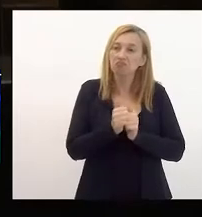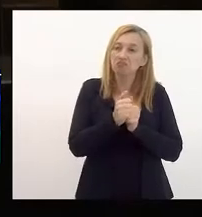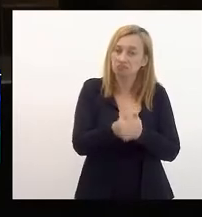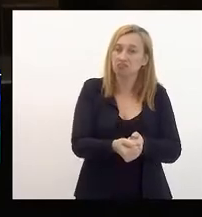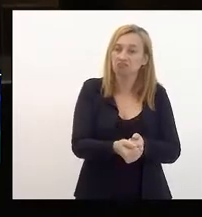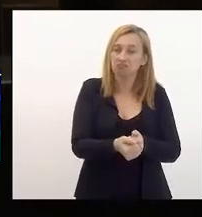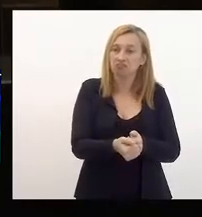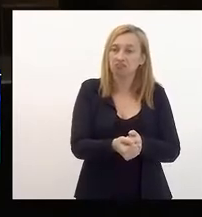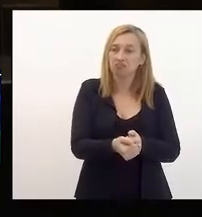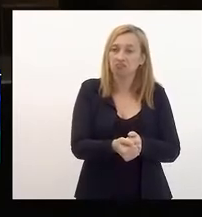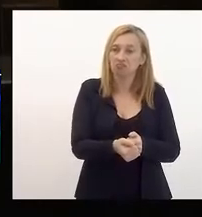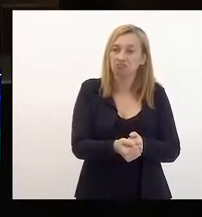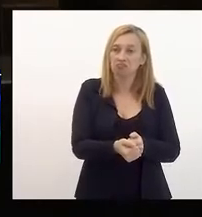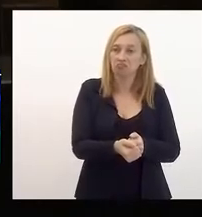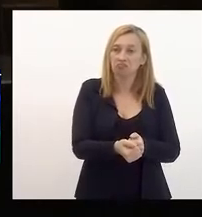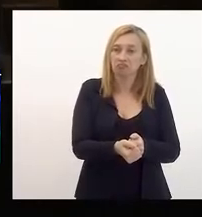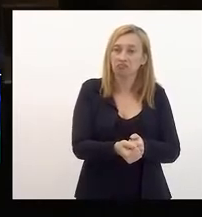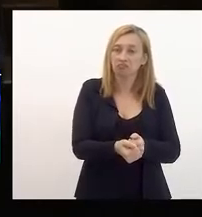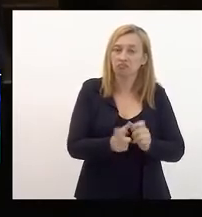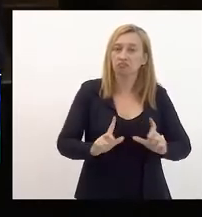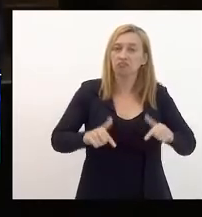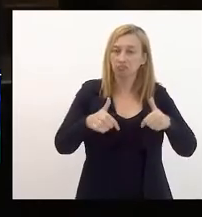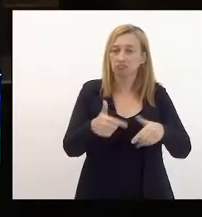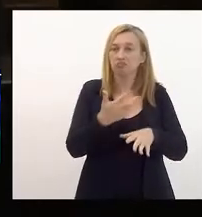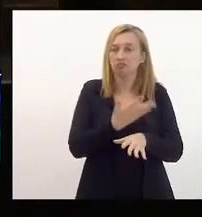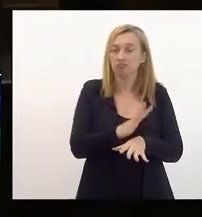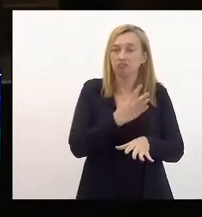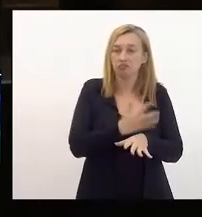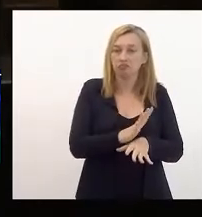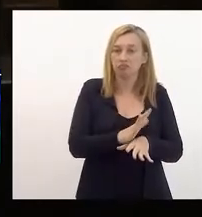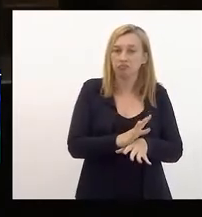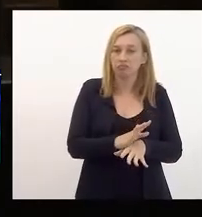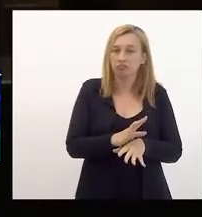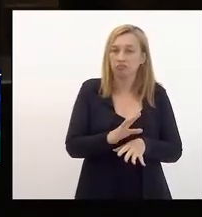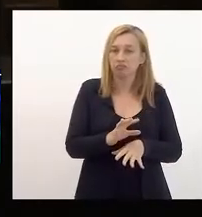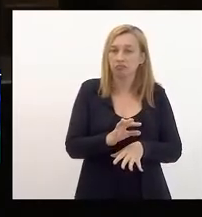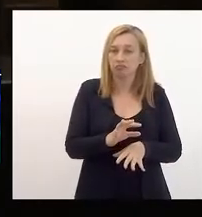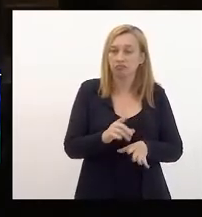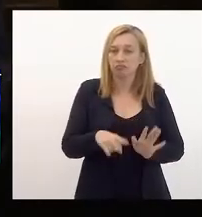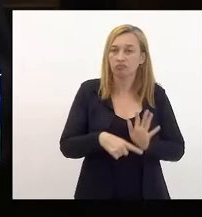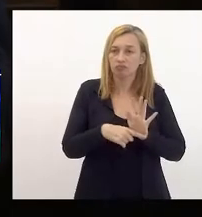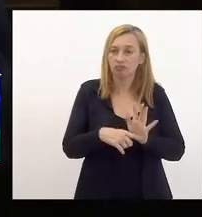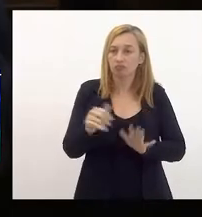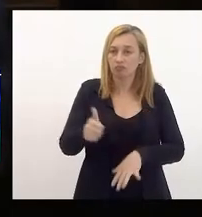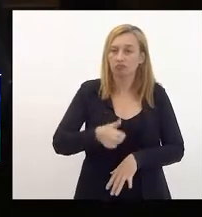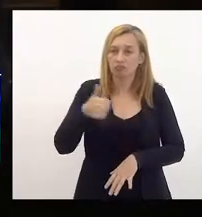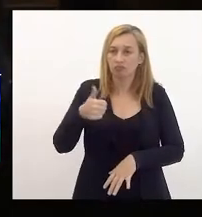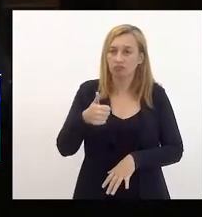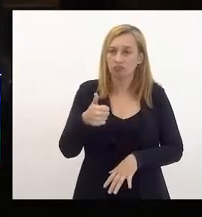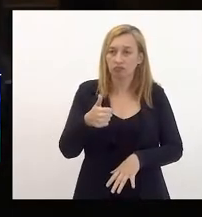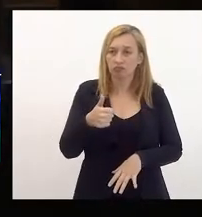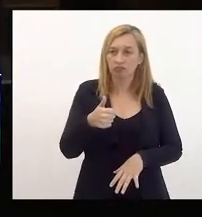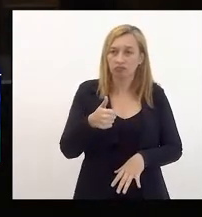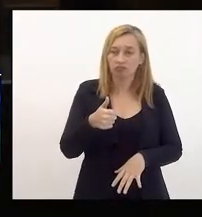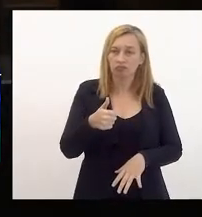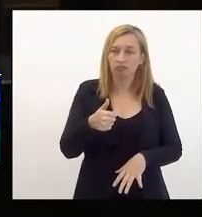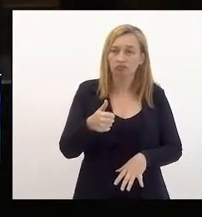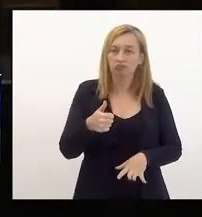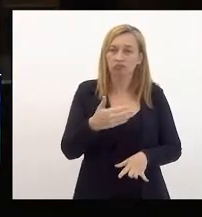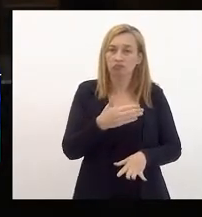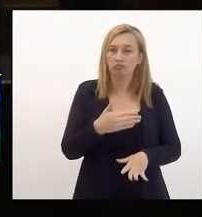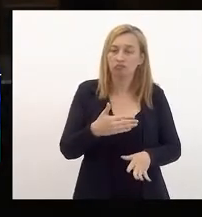e a colocação em práticas define justamente o rumo que o governo queira dar